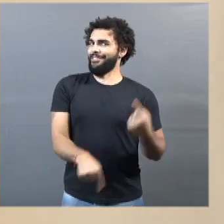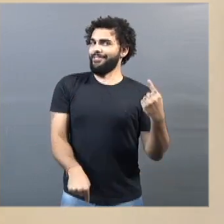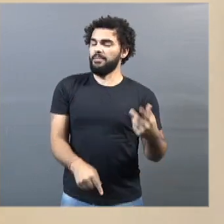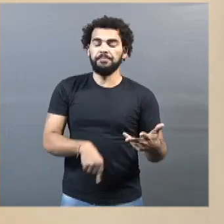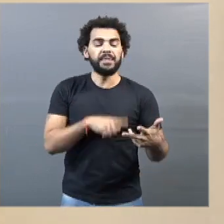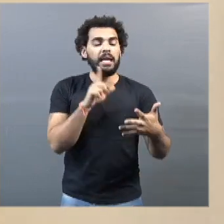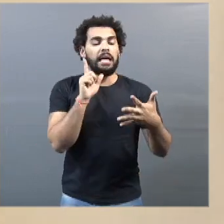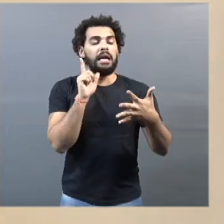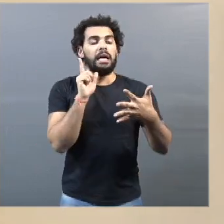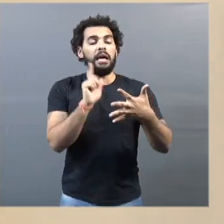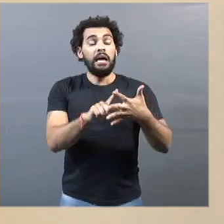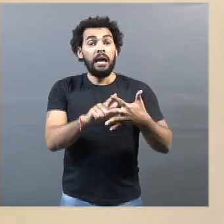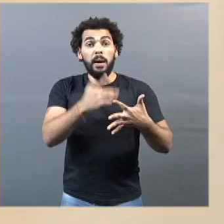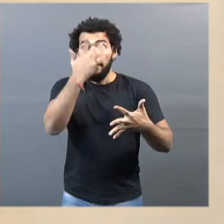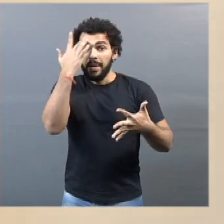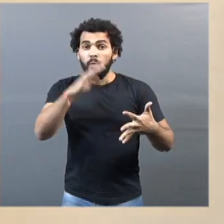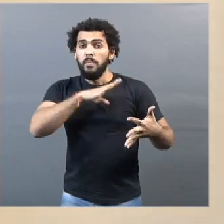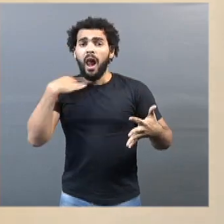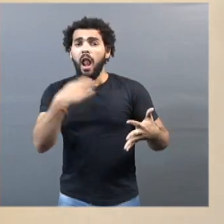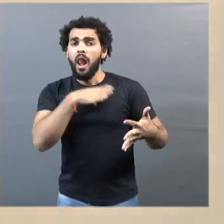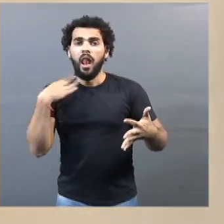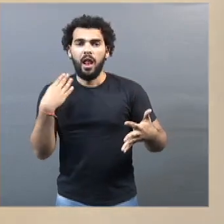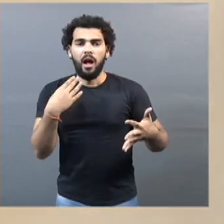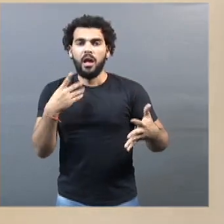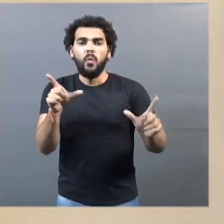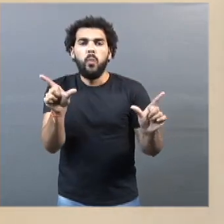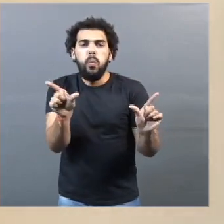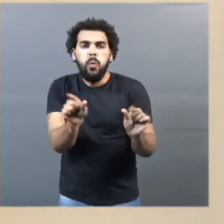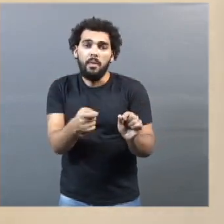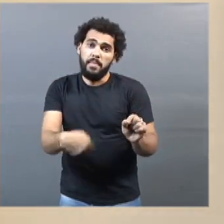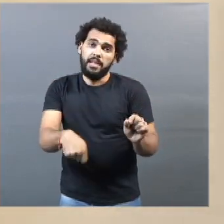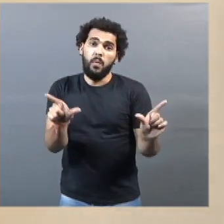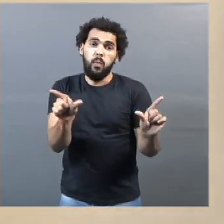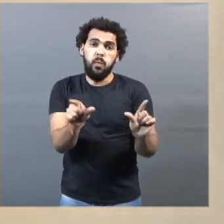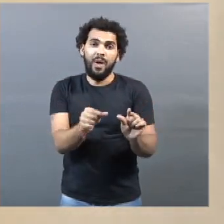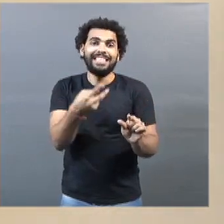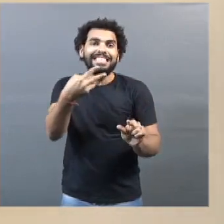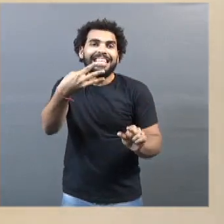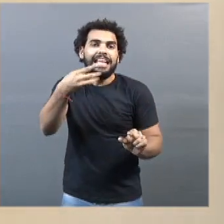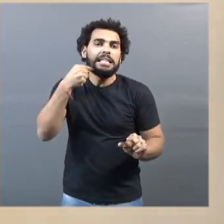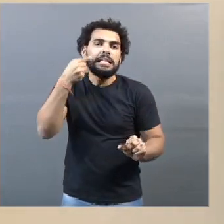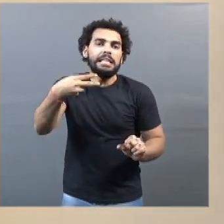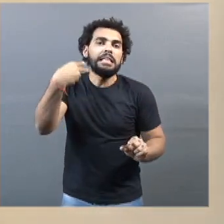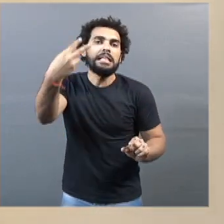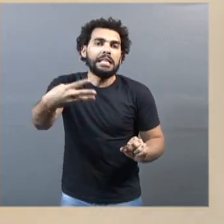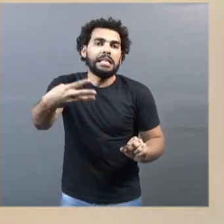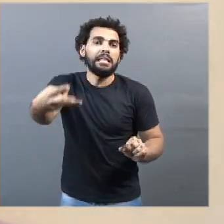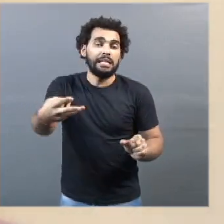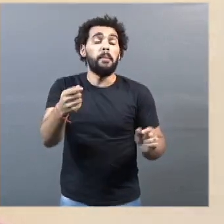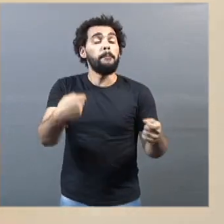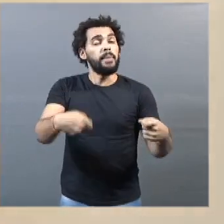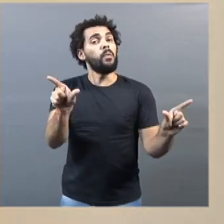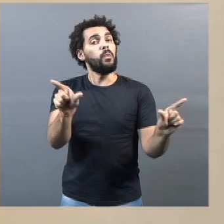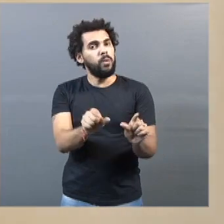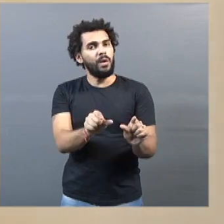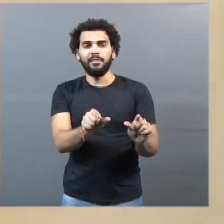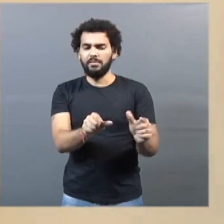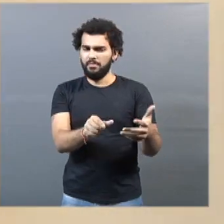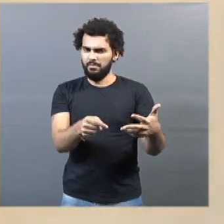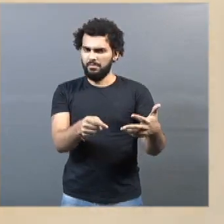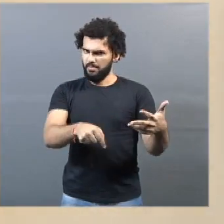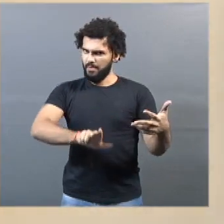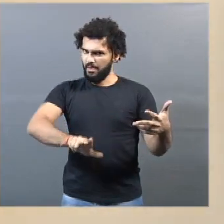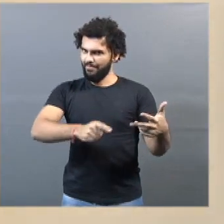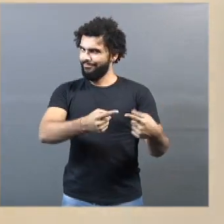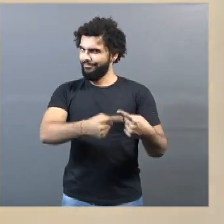diminuindo durante três semanas. Isso também não está acontecendo. Em terceiro